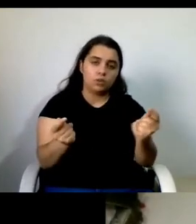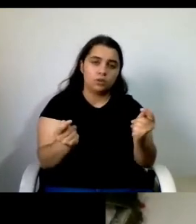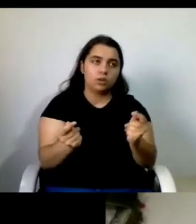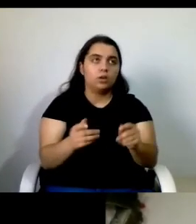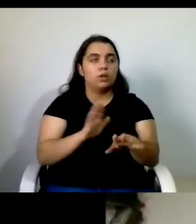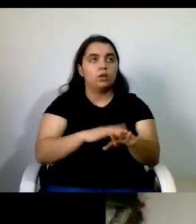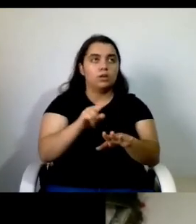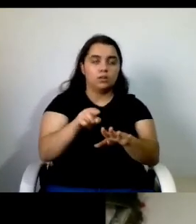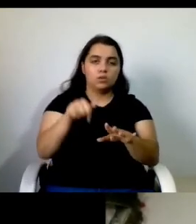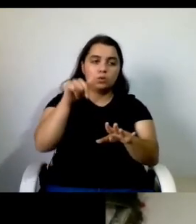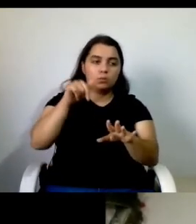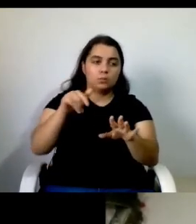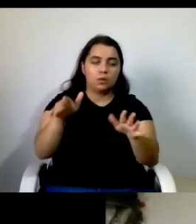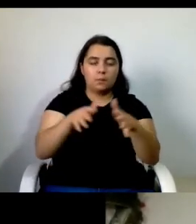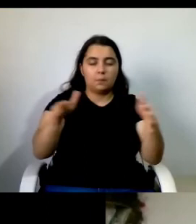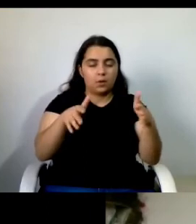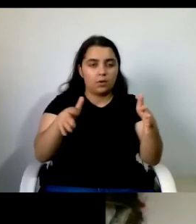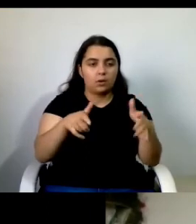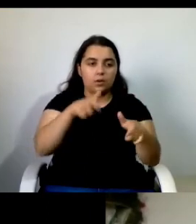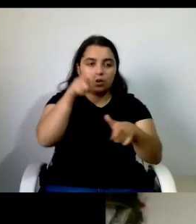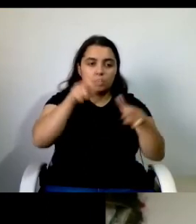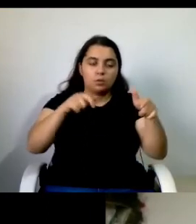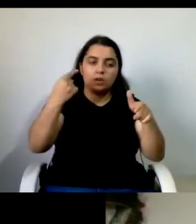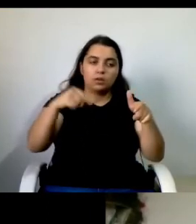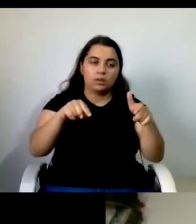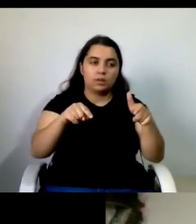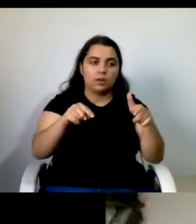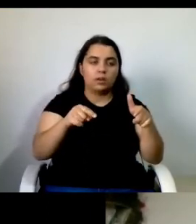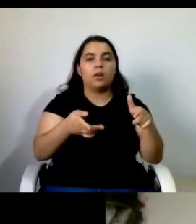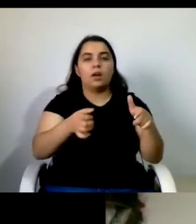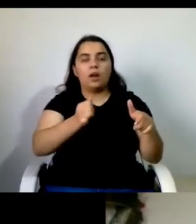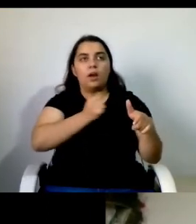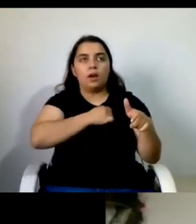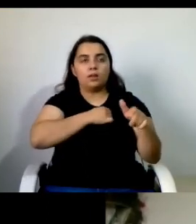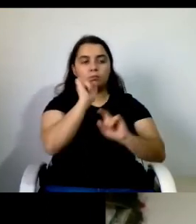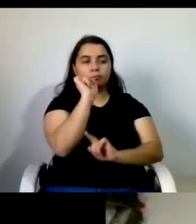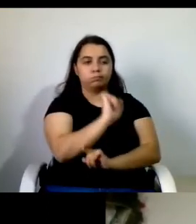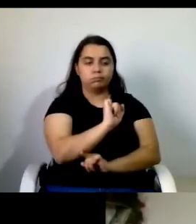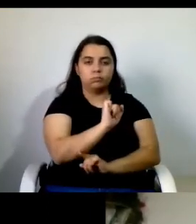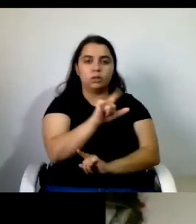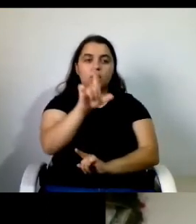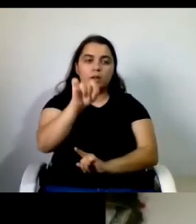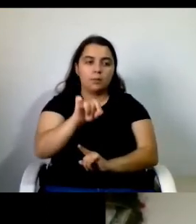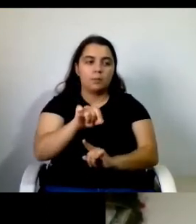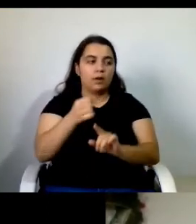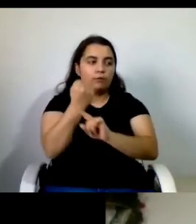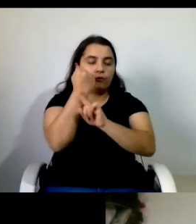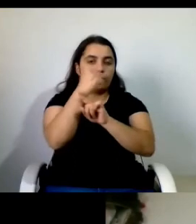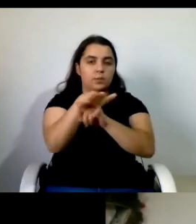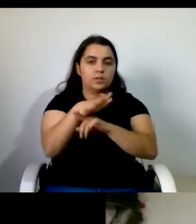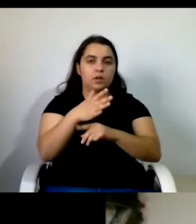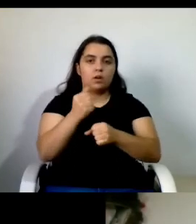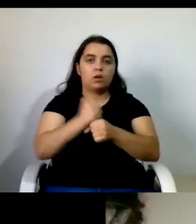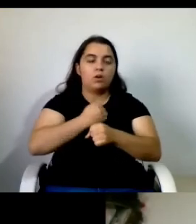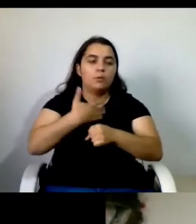autónomas aderiram à resposta social do CARP a formação profissional que investem muito nas suas horas e do seu tempo na